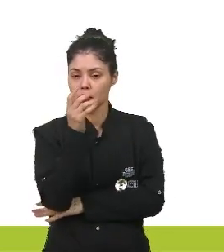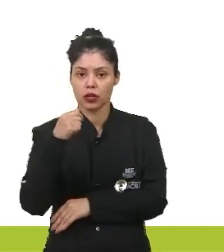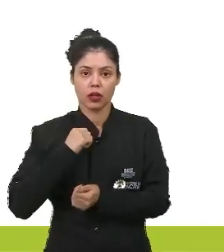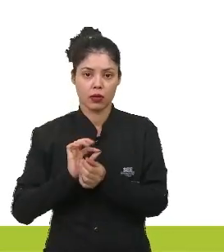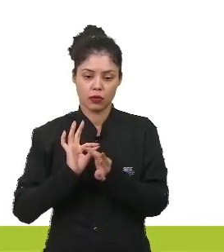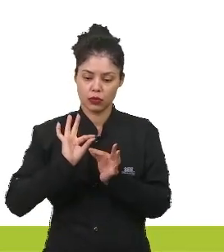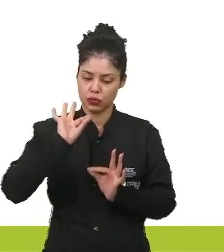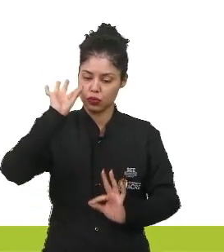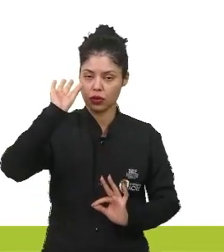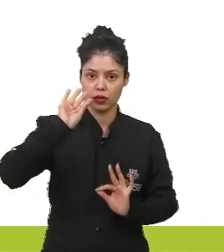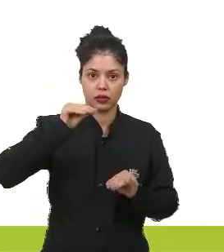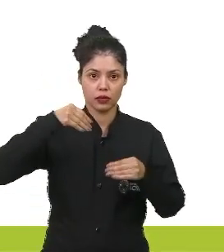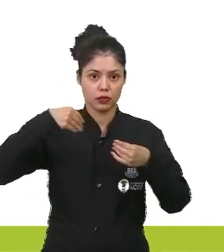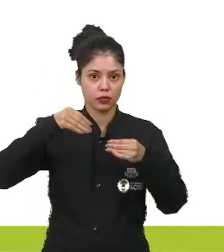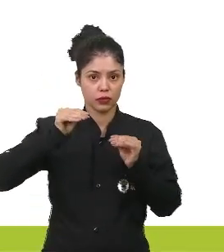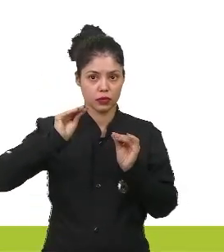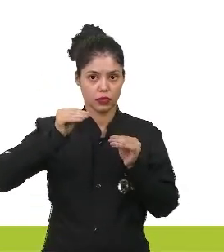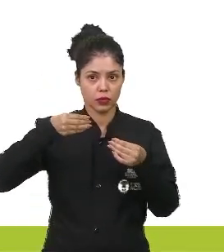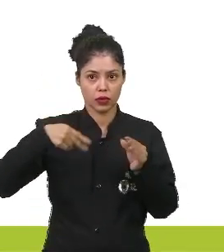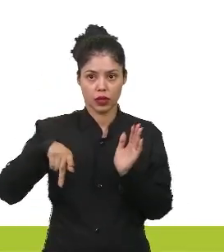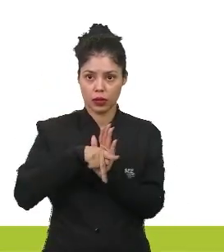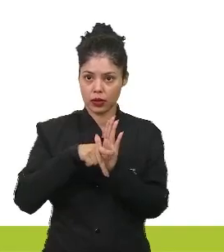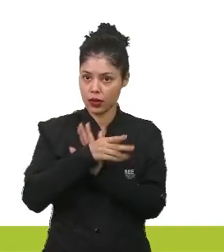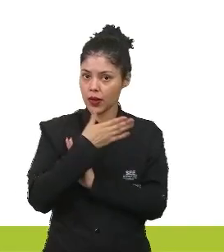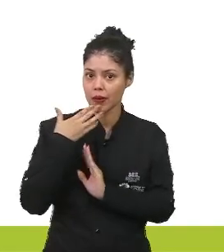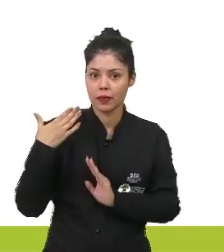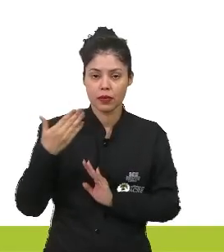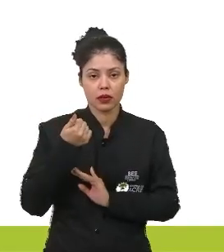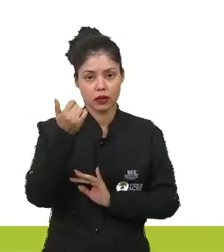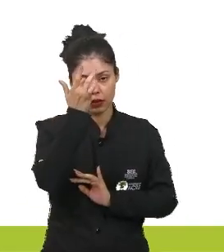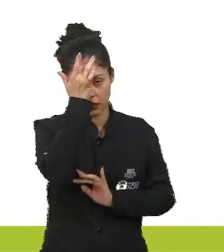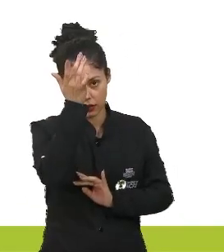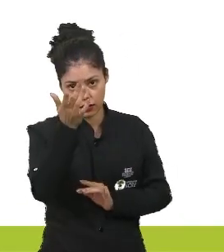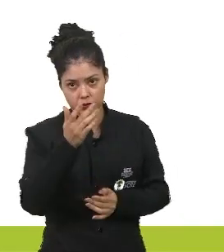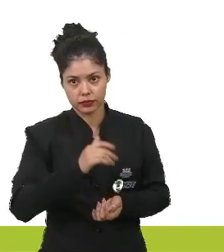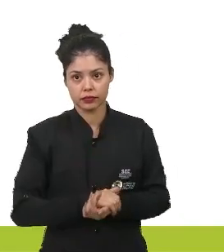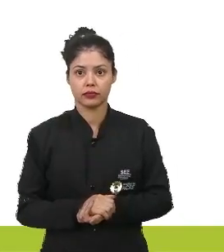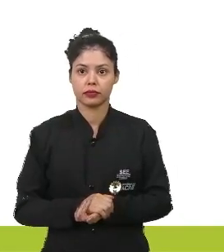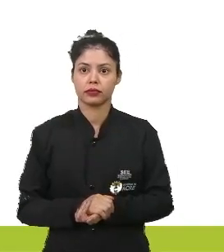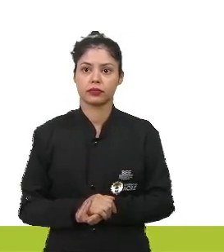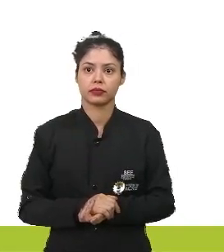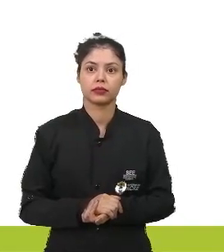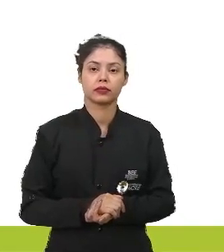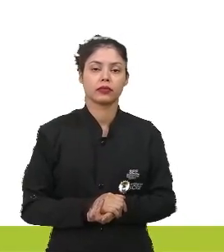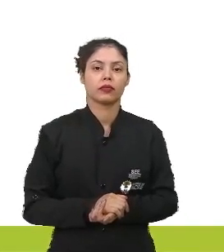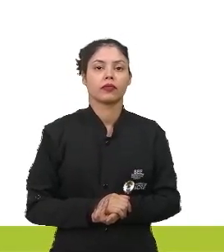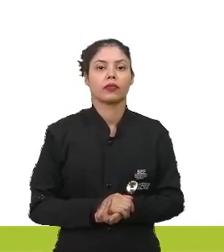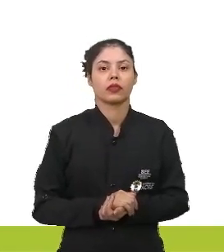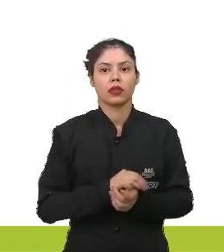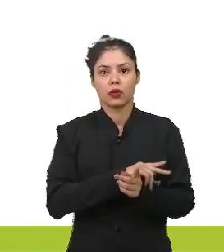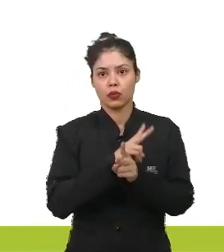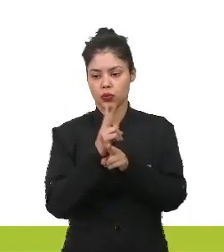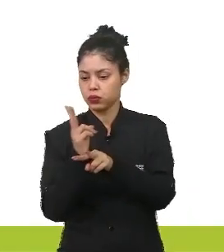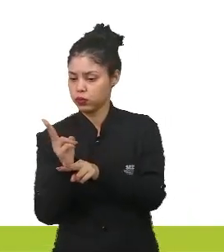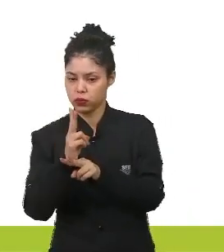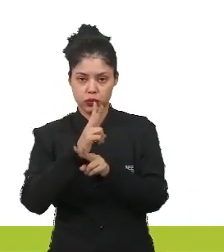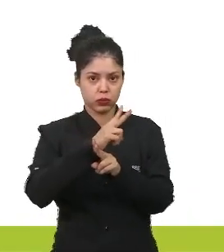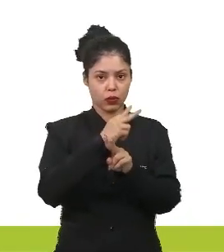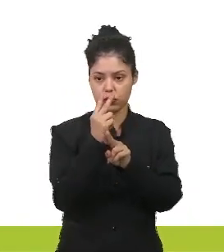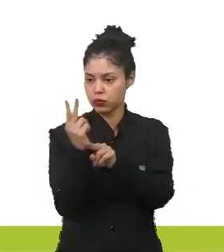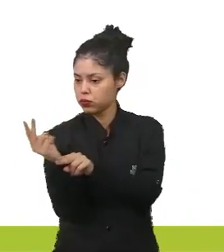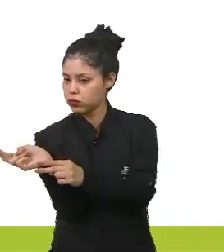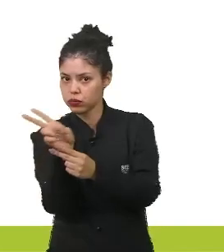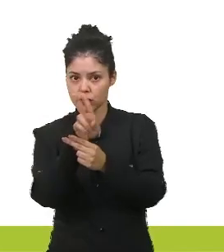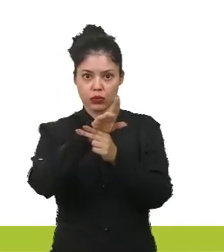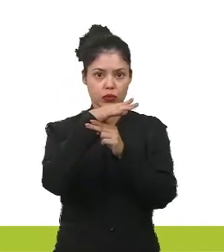longos e flexíveis que facilitam... Que facilmente oscilam com o vento. Isso é característica